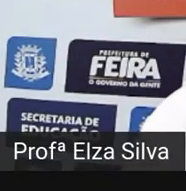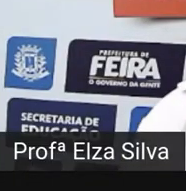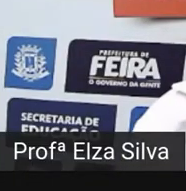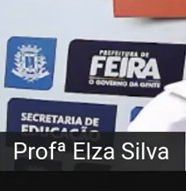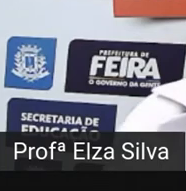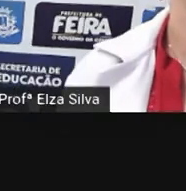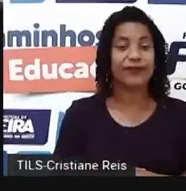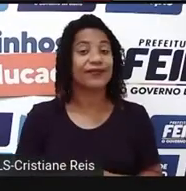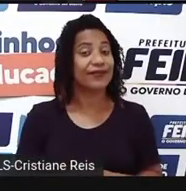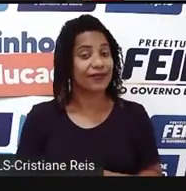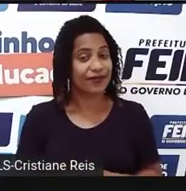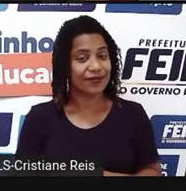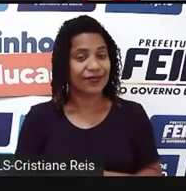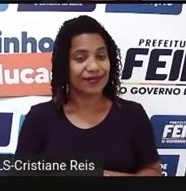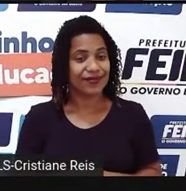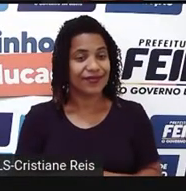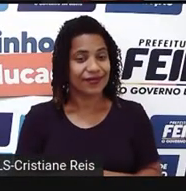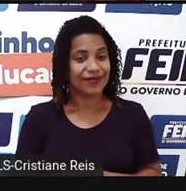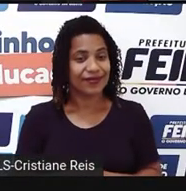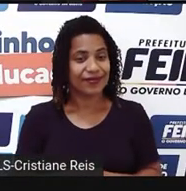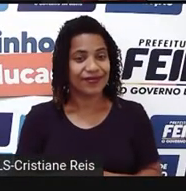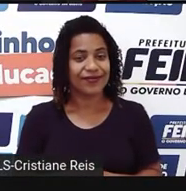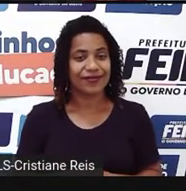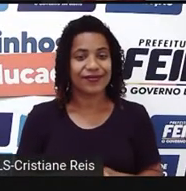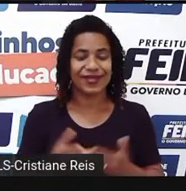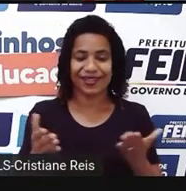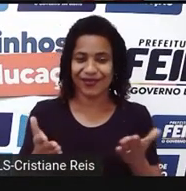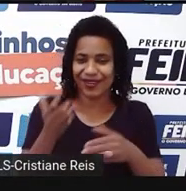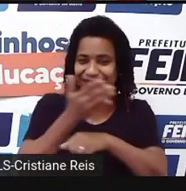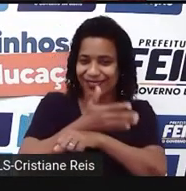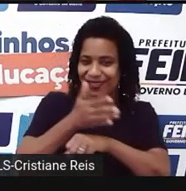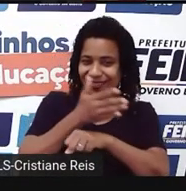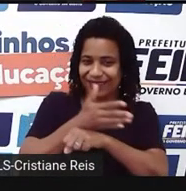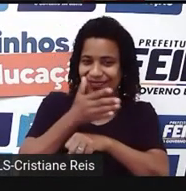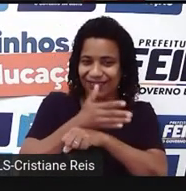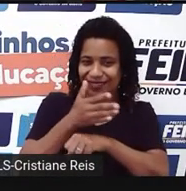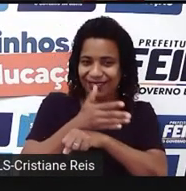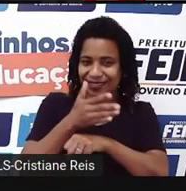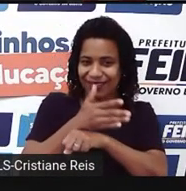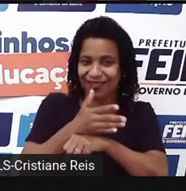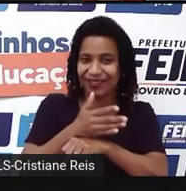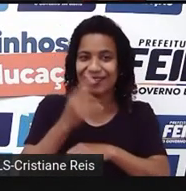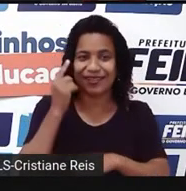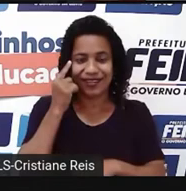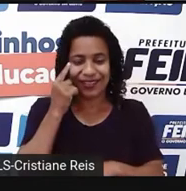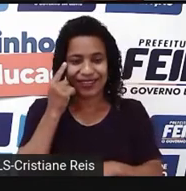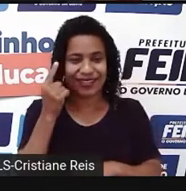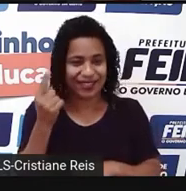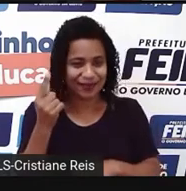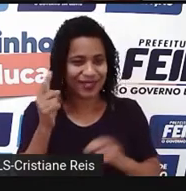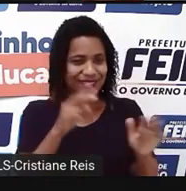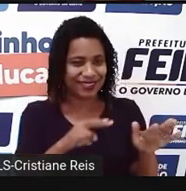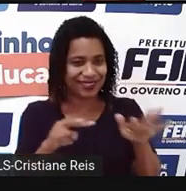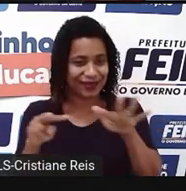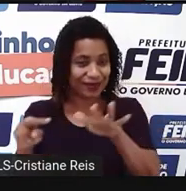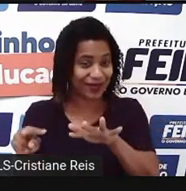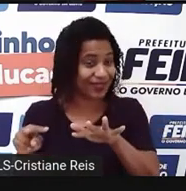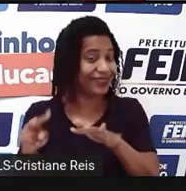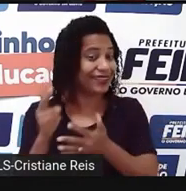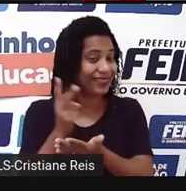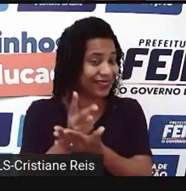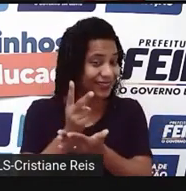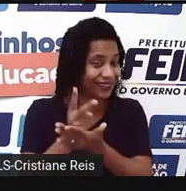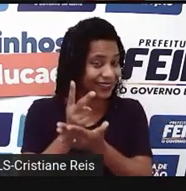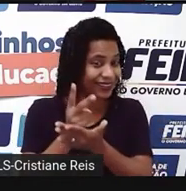E agora? Let's practice. Vamos praticar? Então, aquele desafio que toda semana eu lanço para vocês.